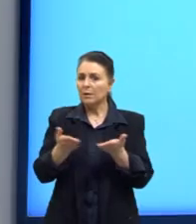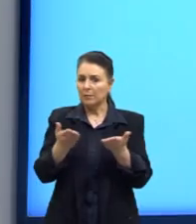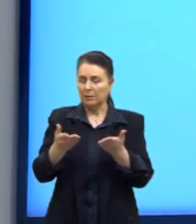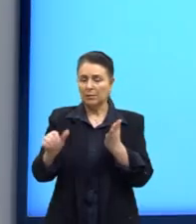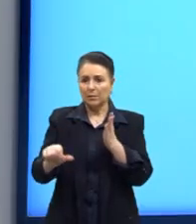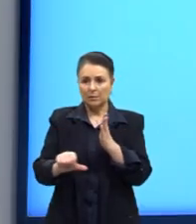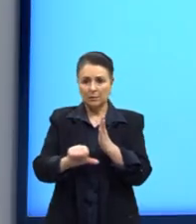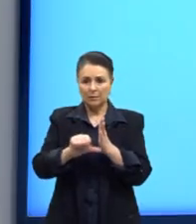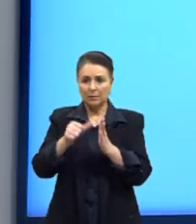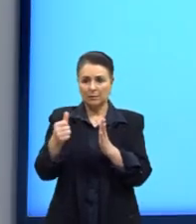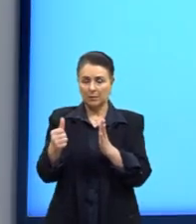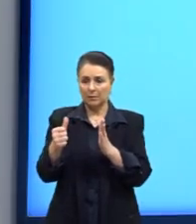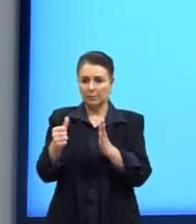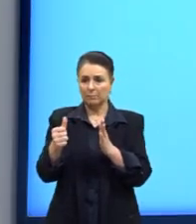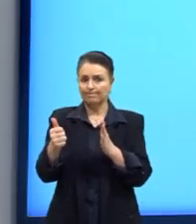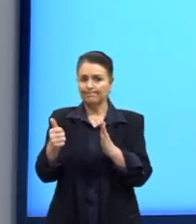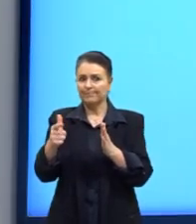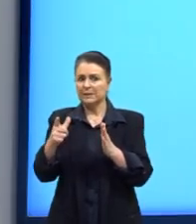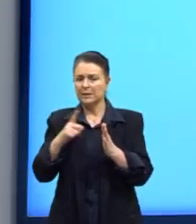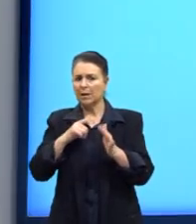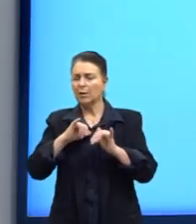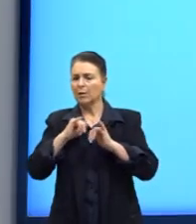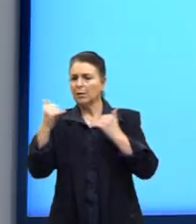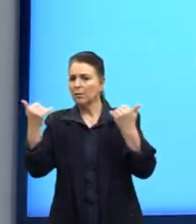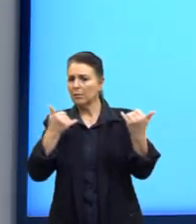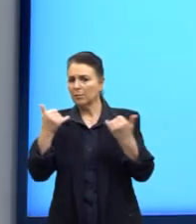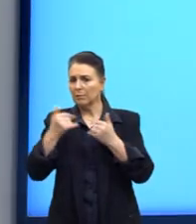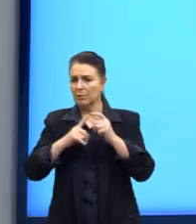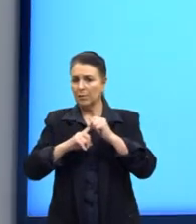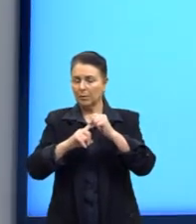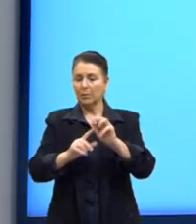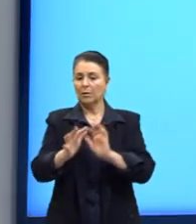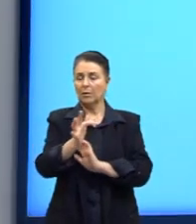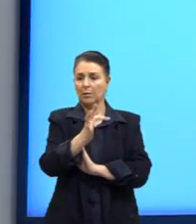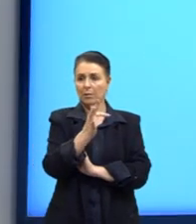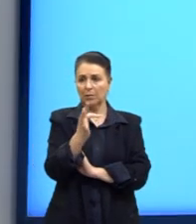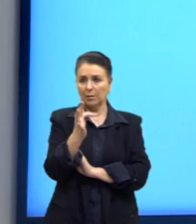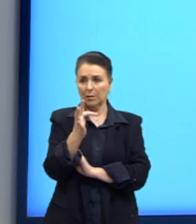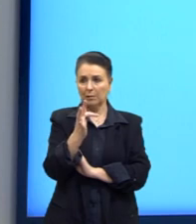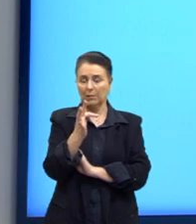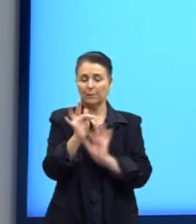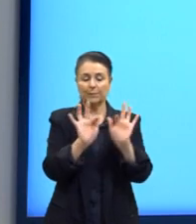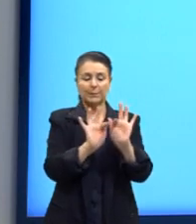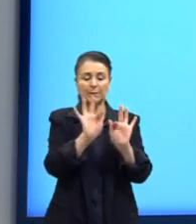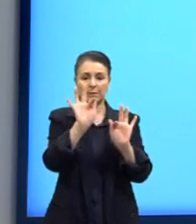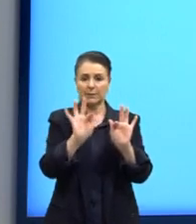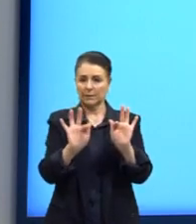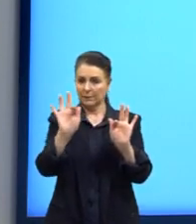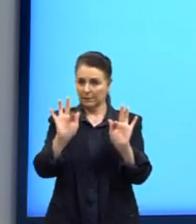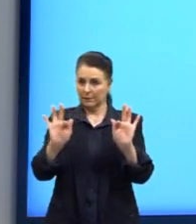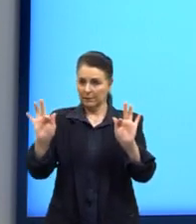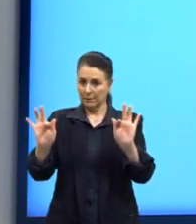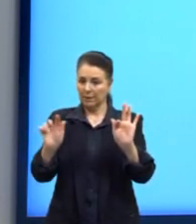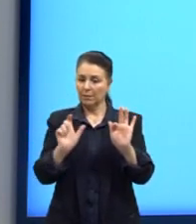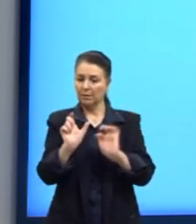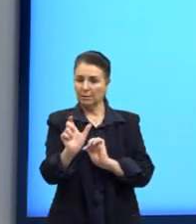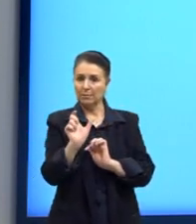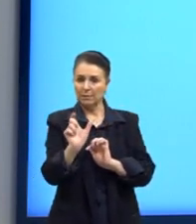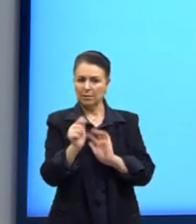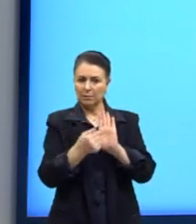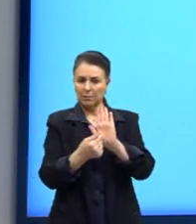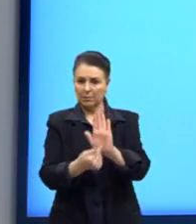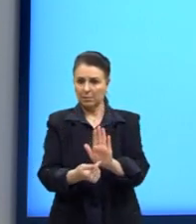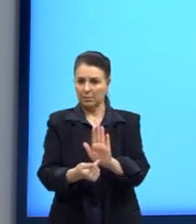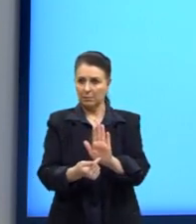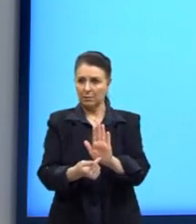Primeiro, nós temos algumas informações principais. O f, que seria a frequência em que aquela palavra aparece, e